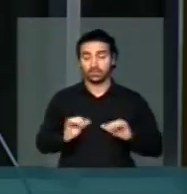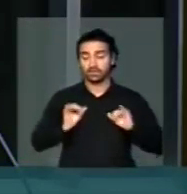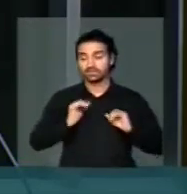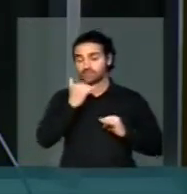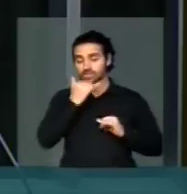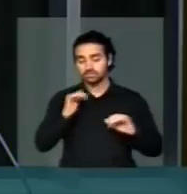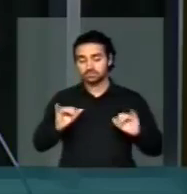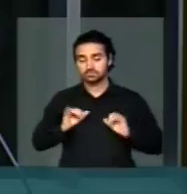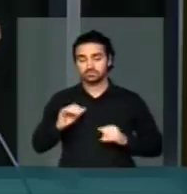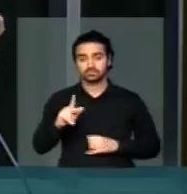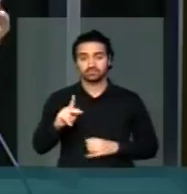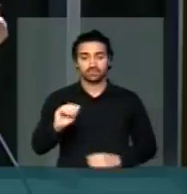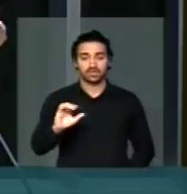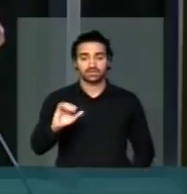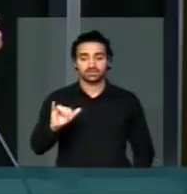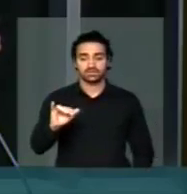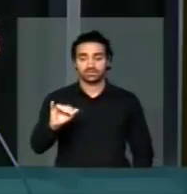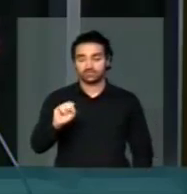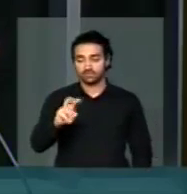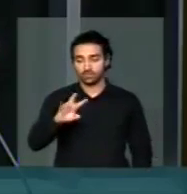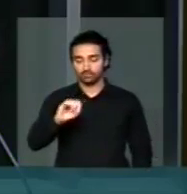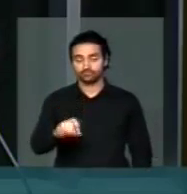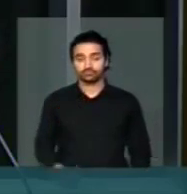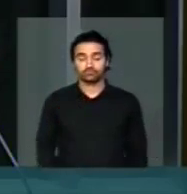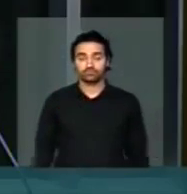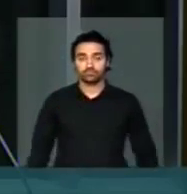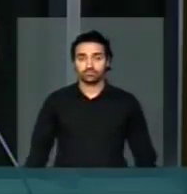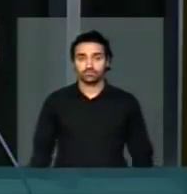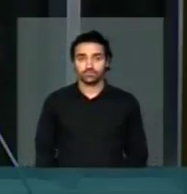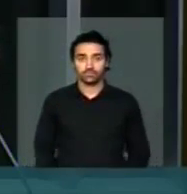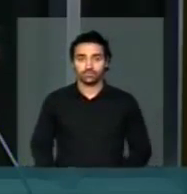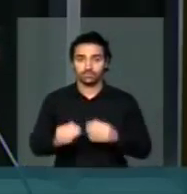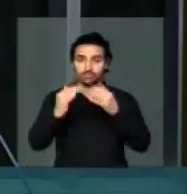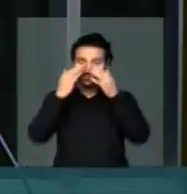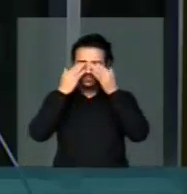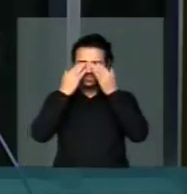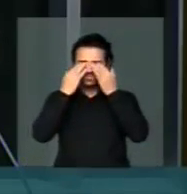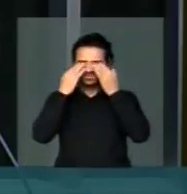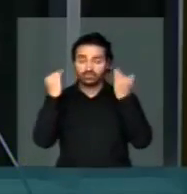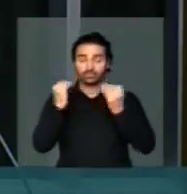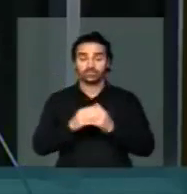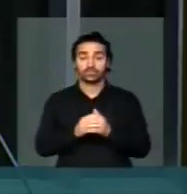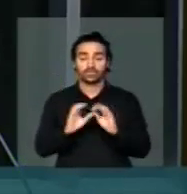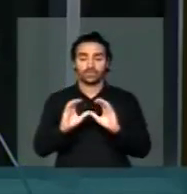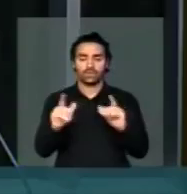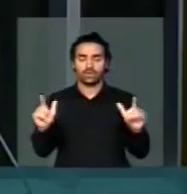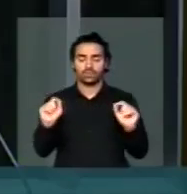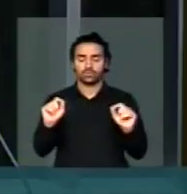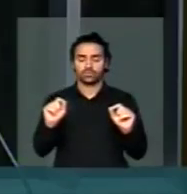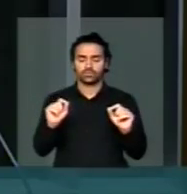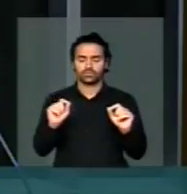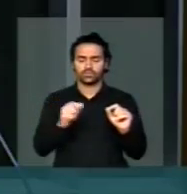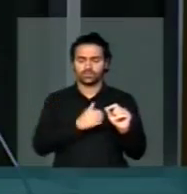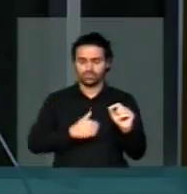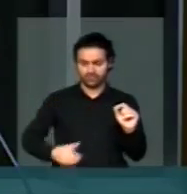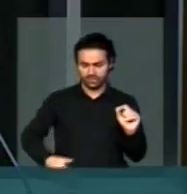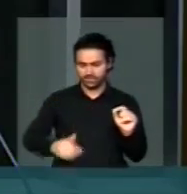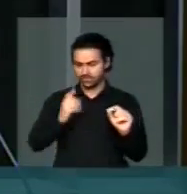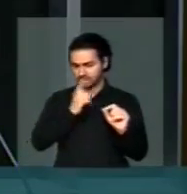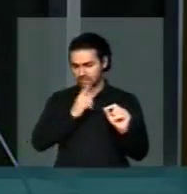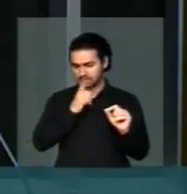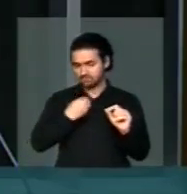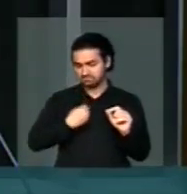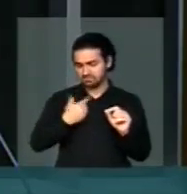E, por fim, ligado a isso, pergunta delicada, é evidente que o governo, para a sua sobrevivência, está